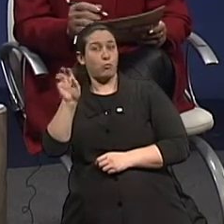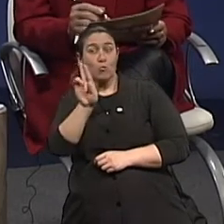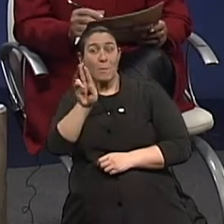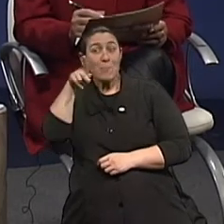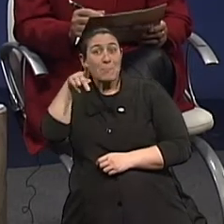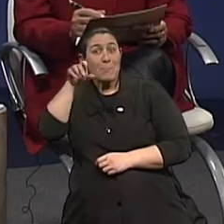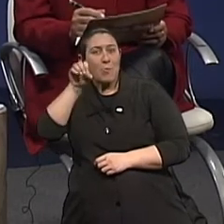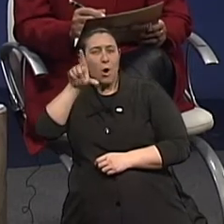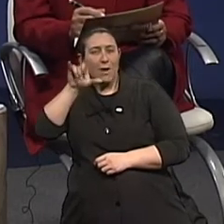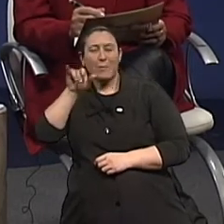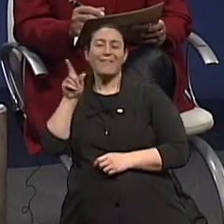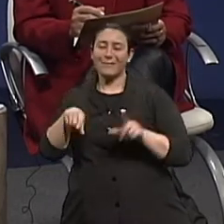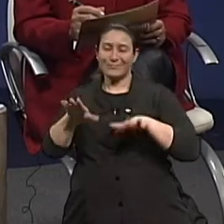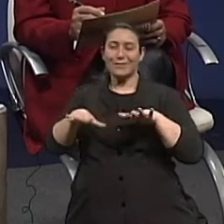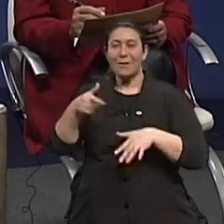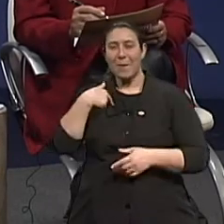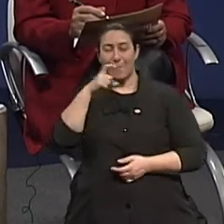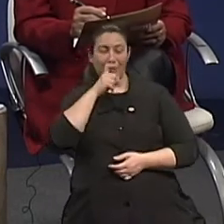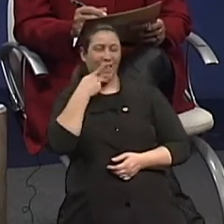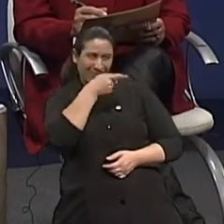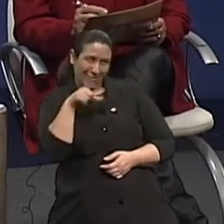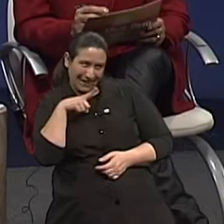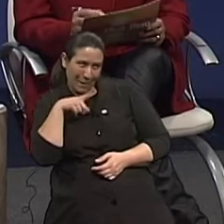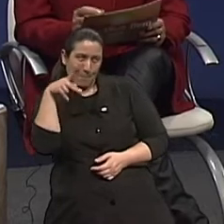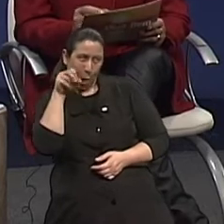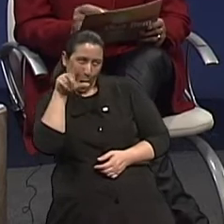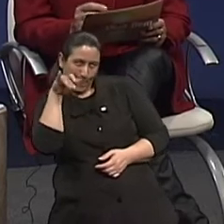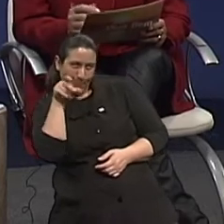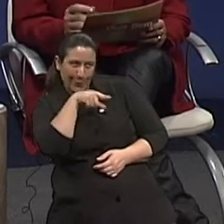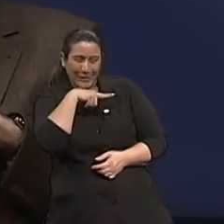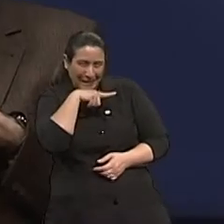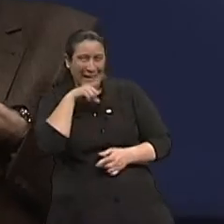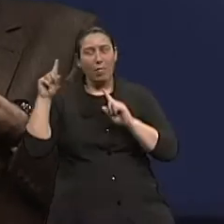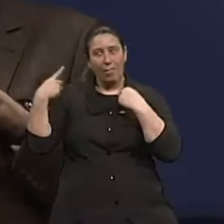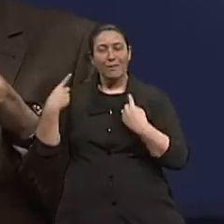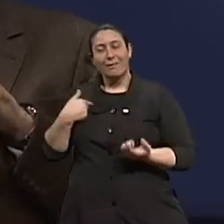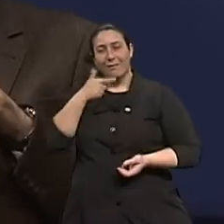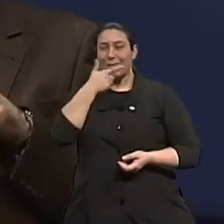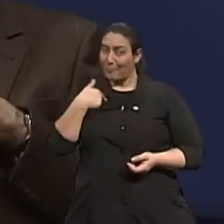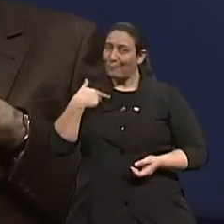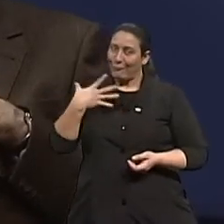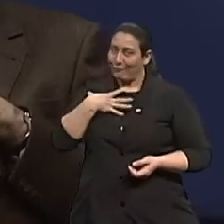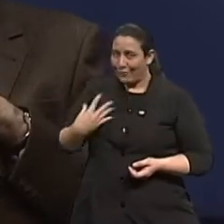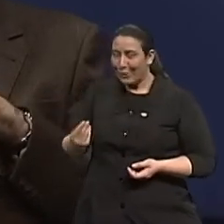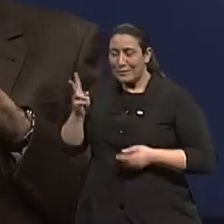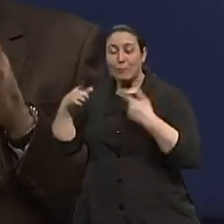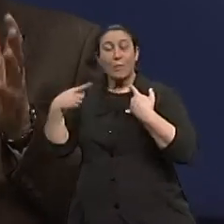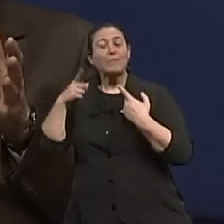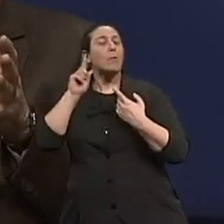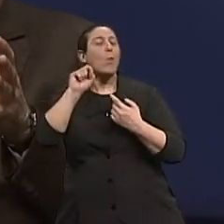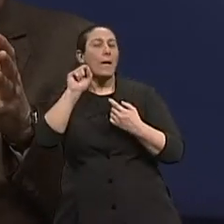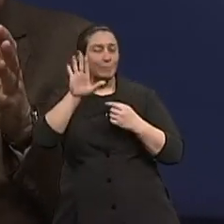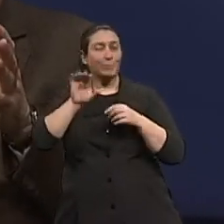Meus filhos até mexem comigo. Ah, porque tem pólipozinho, não tem pólipozinho. Então, o pólipo é uma